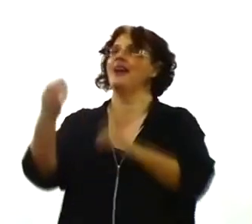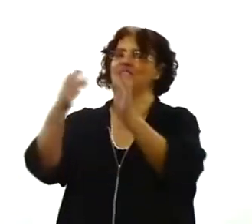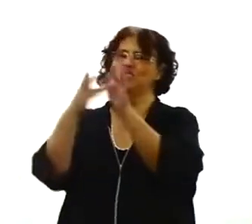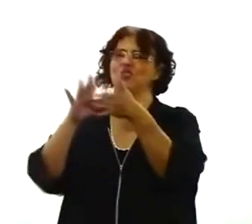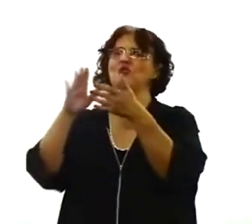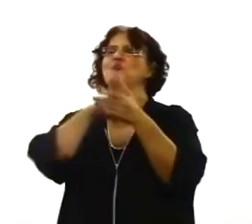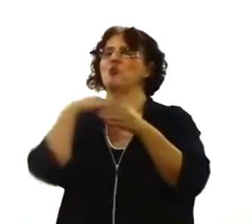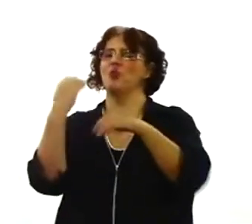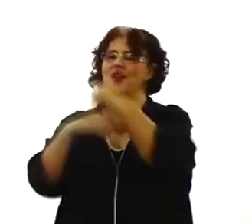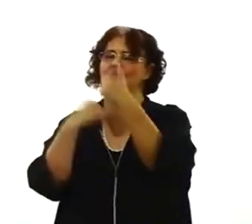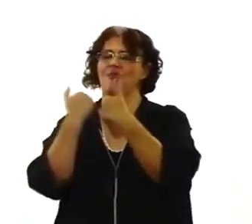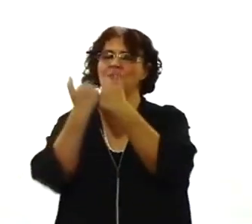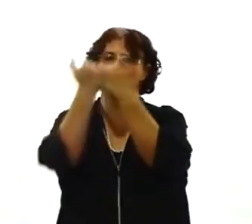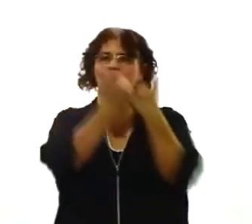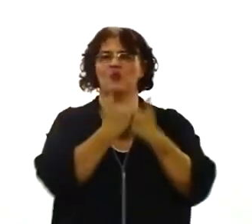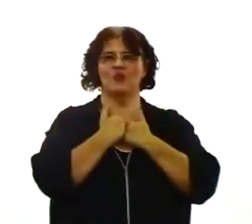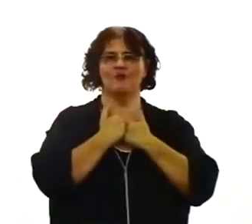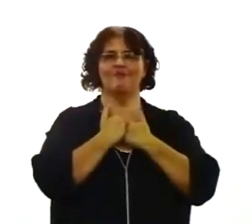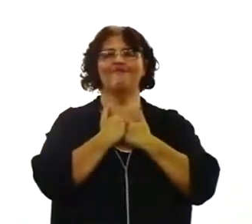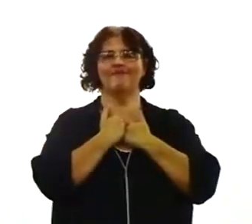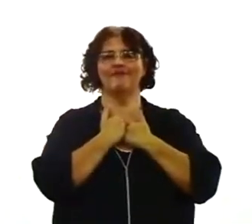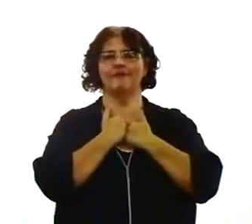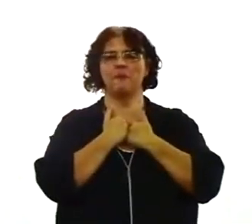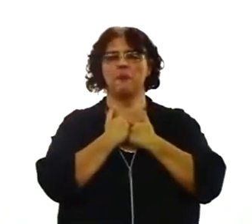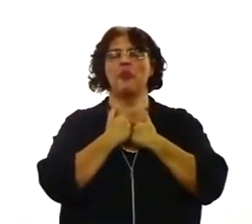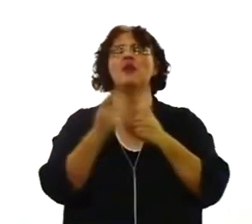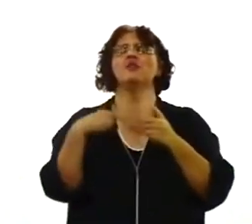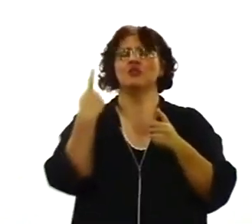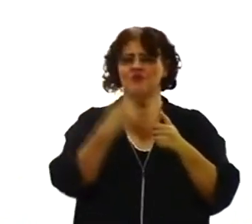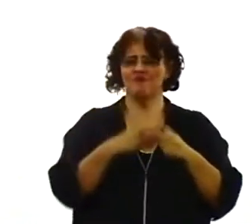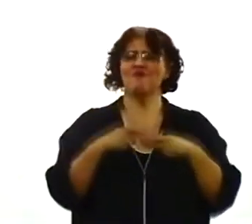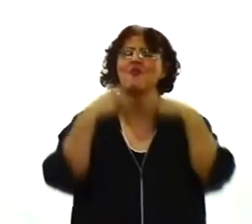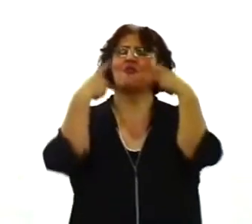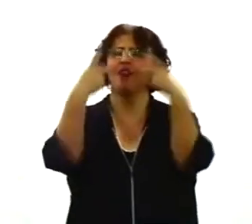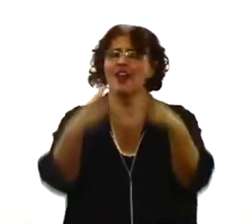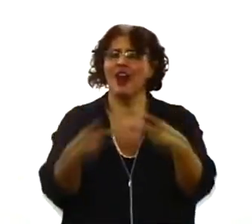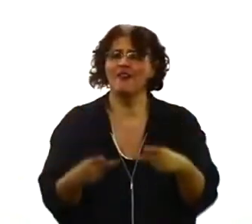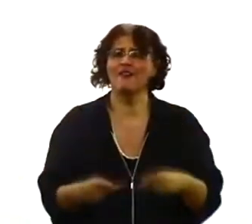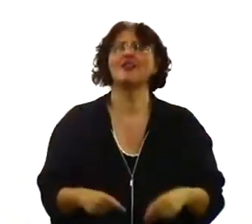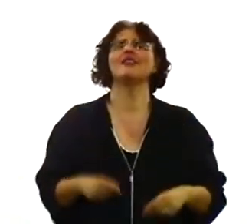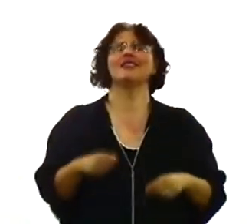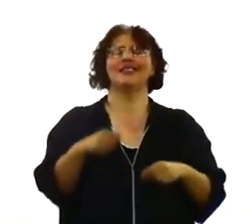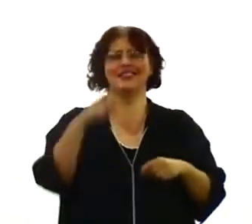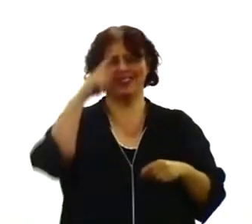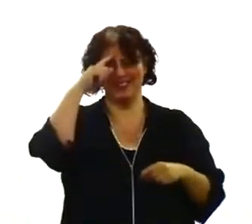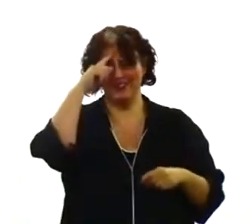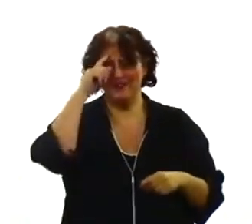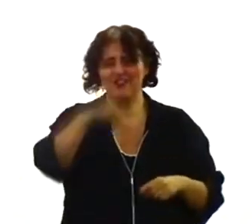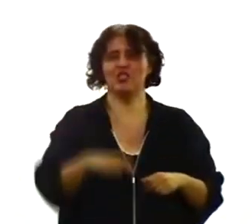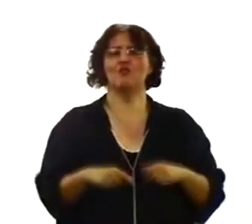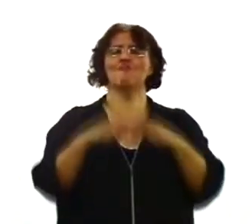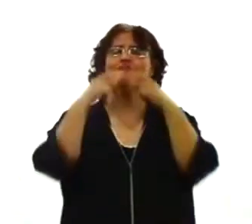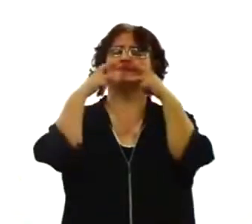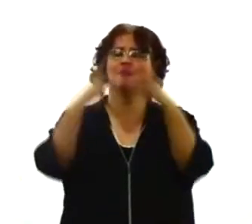palavra é enérgica. Nossa palavra é dura. Nossa palavra é de arrependimento. Porque sem fé,